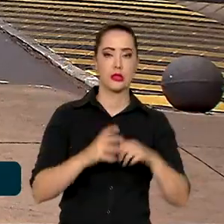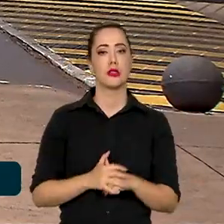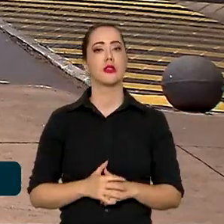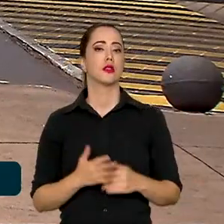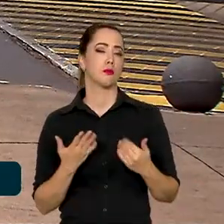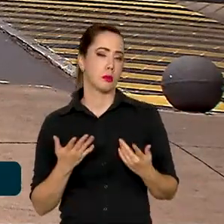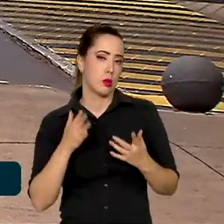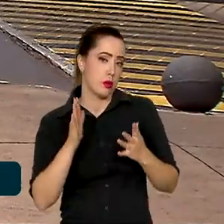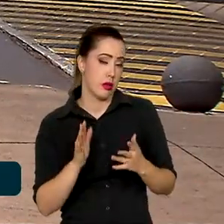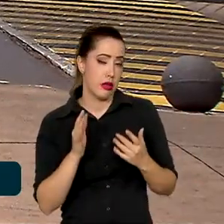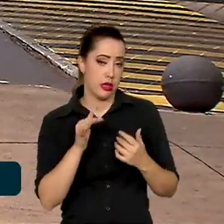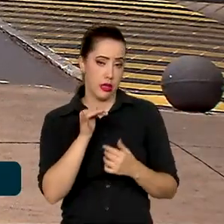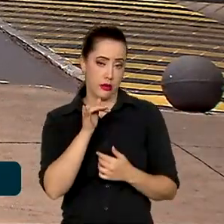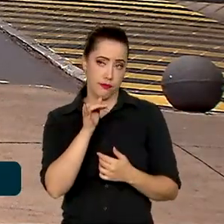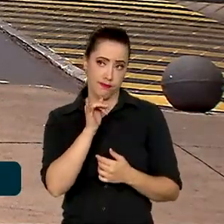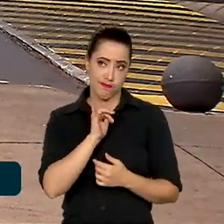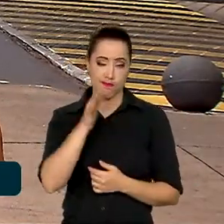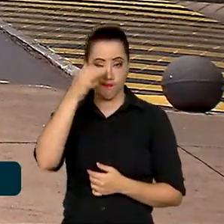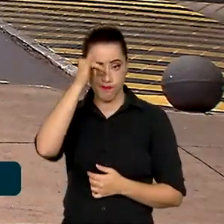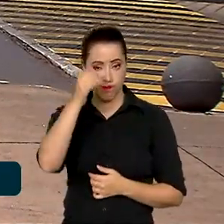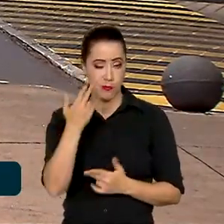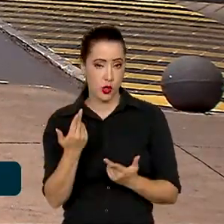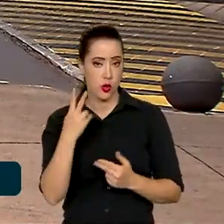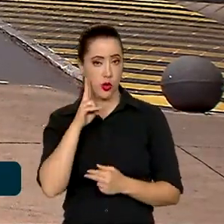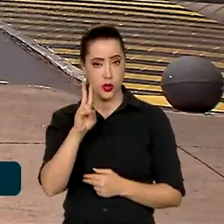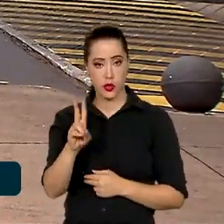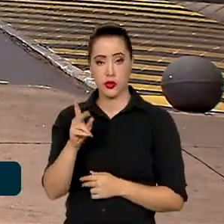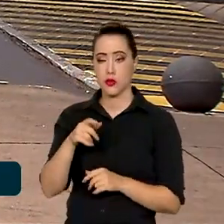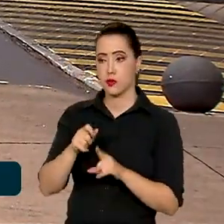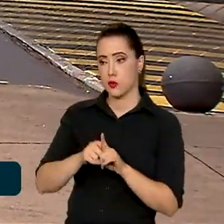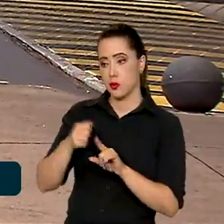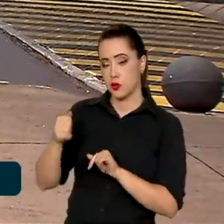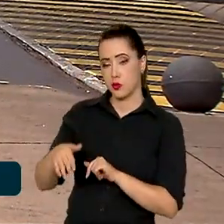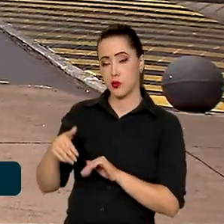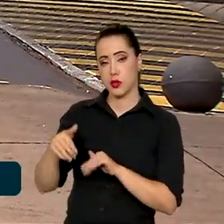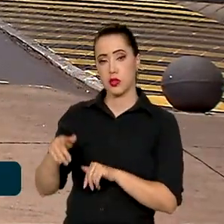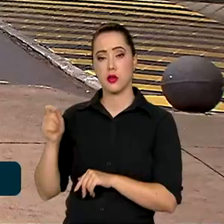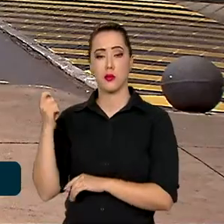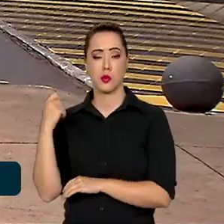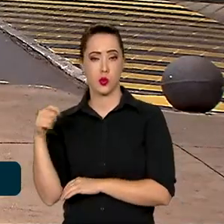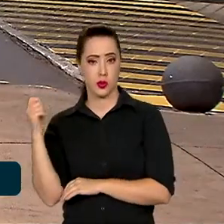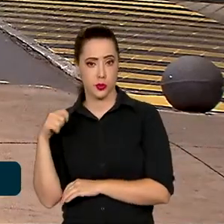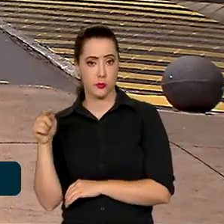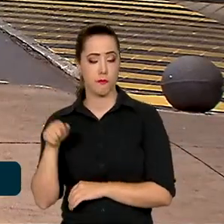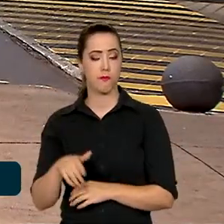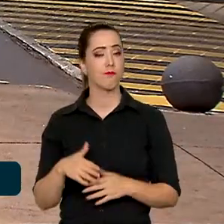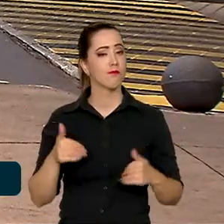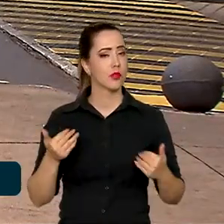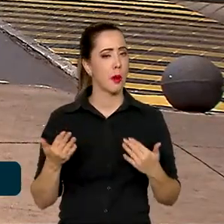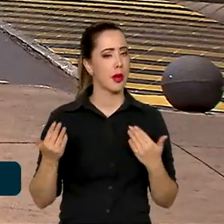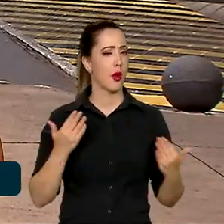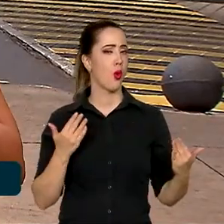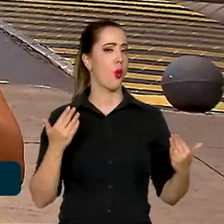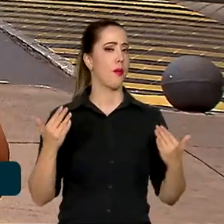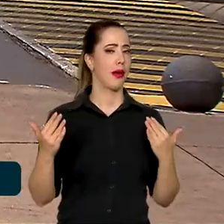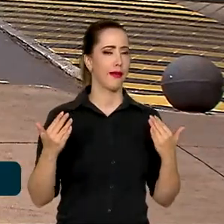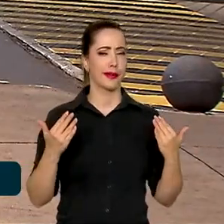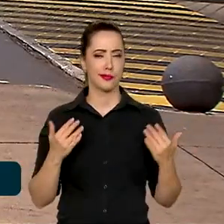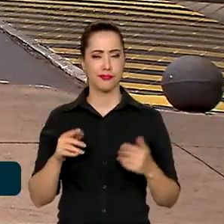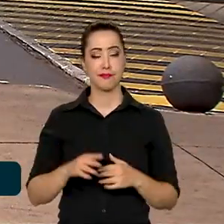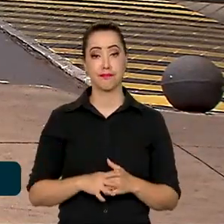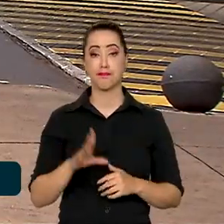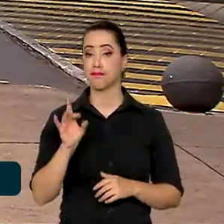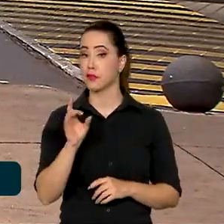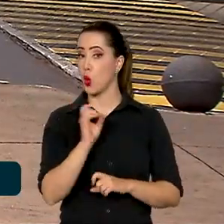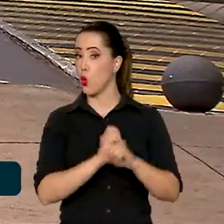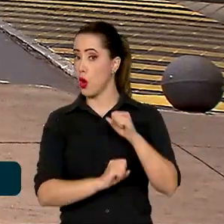evitaria, por exemplo, cenas como vimos agora em setembro no Rio Grande do Sul. E para se ter uma ideia, só no